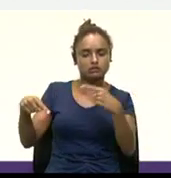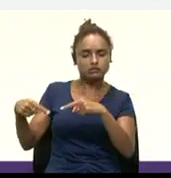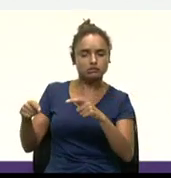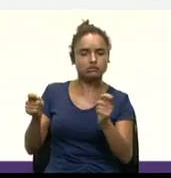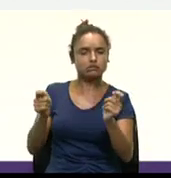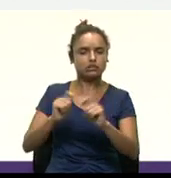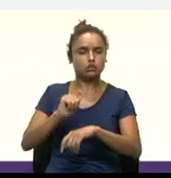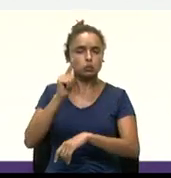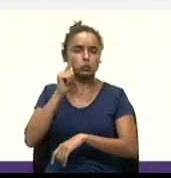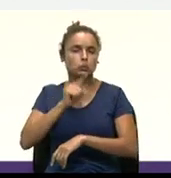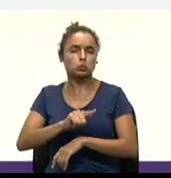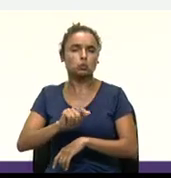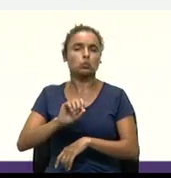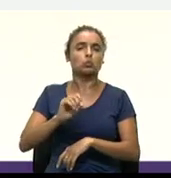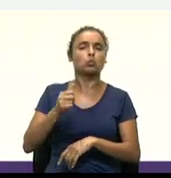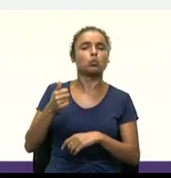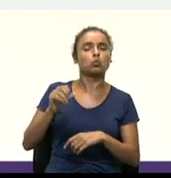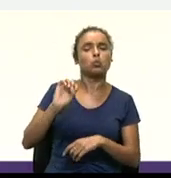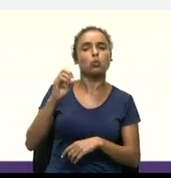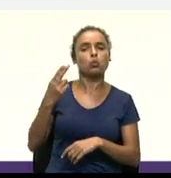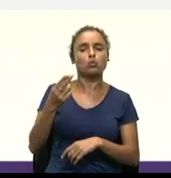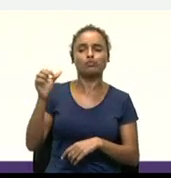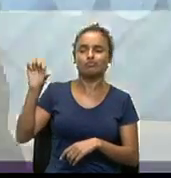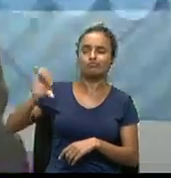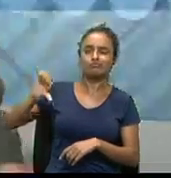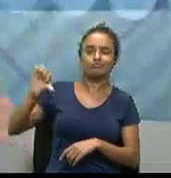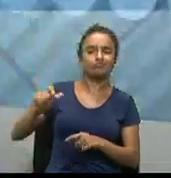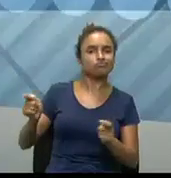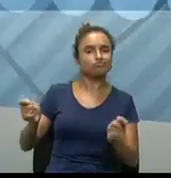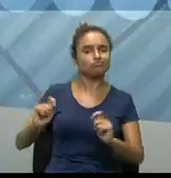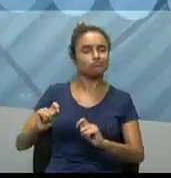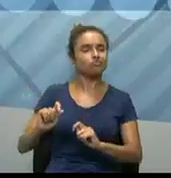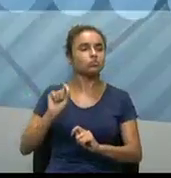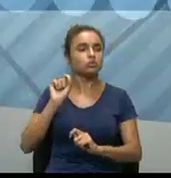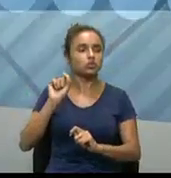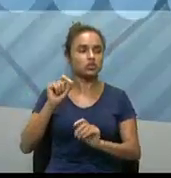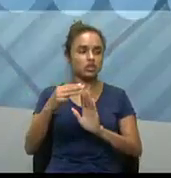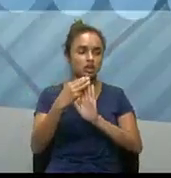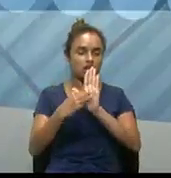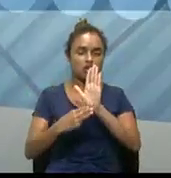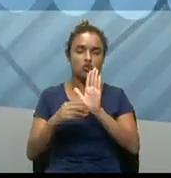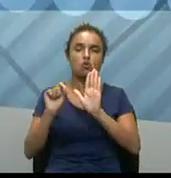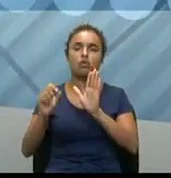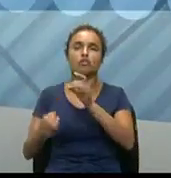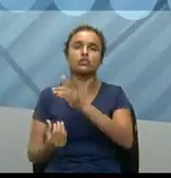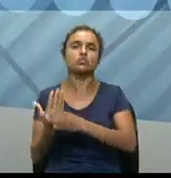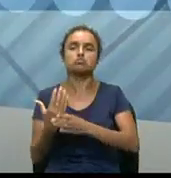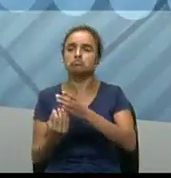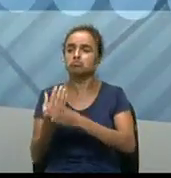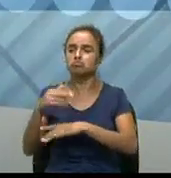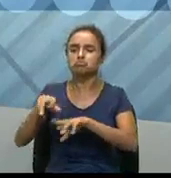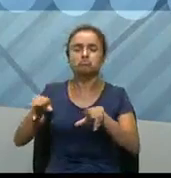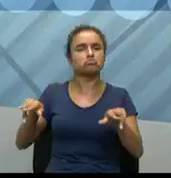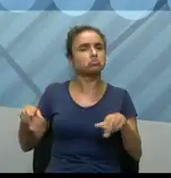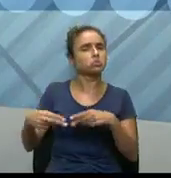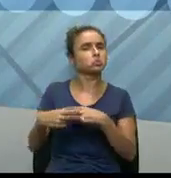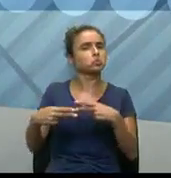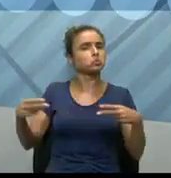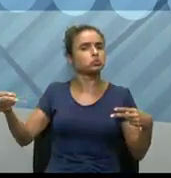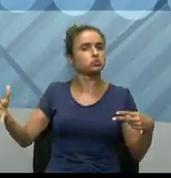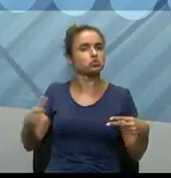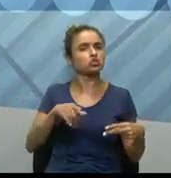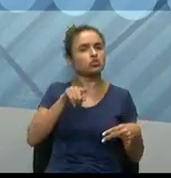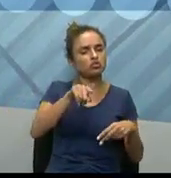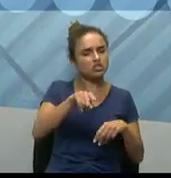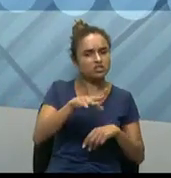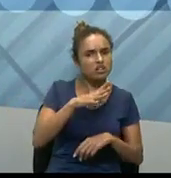desvantagens, como as possíveis tendências, né? Então, a respeito do Bitcoin. E aí, né, qual conhecimento que você